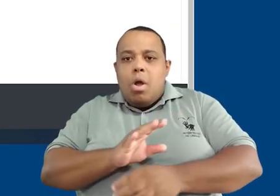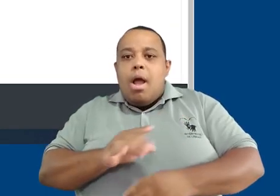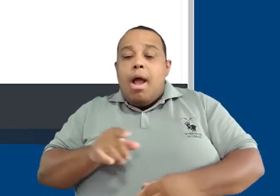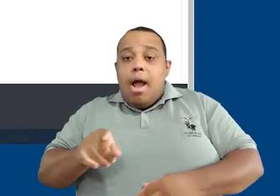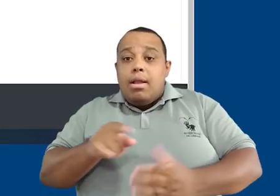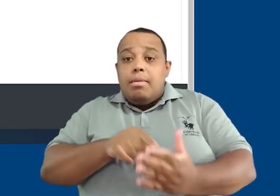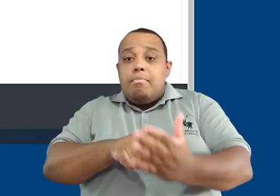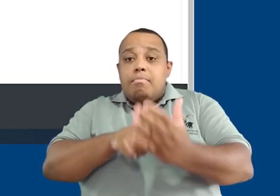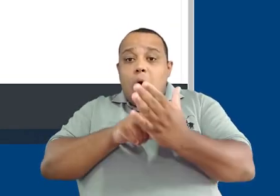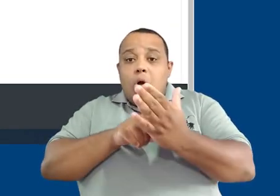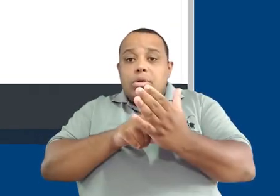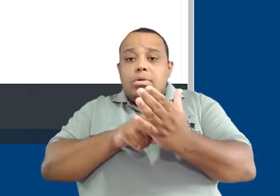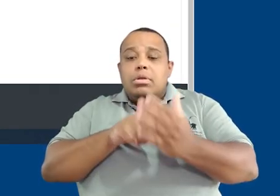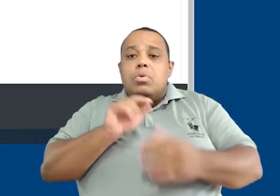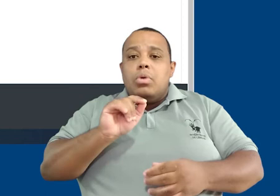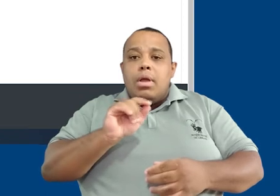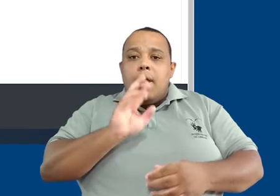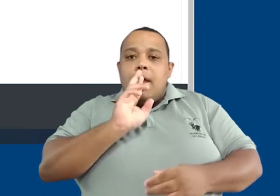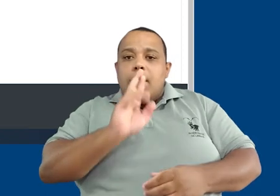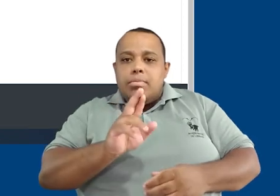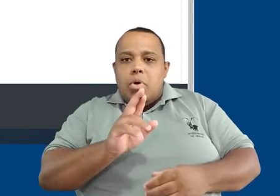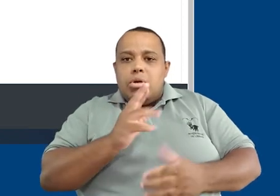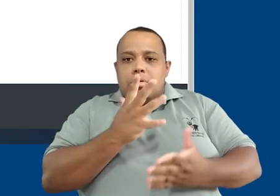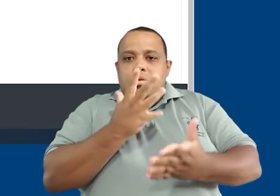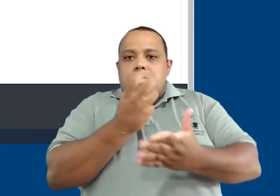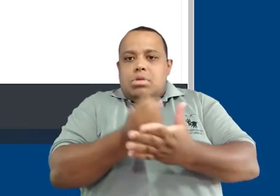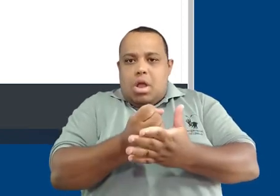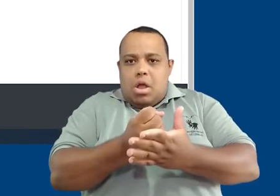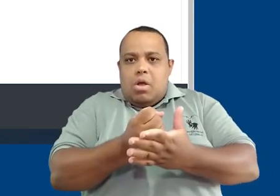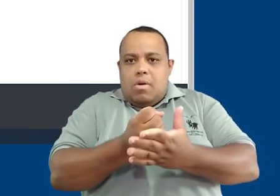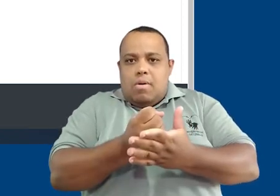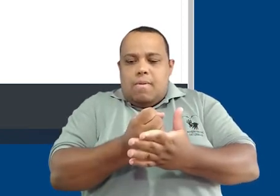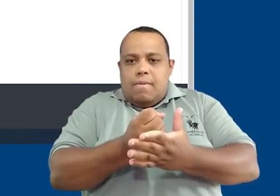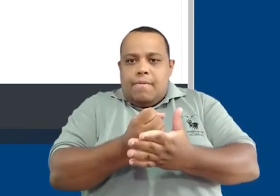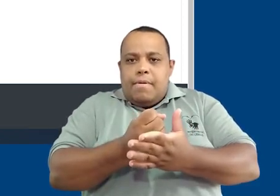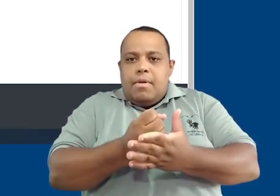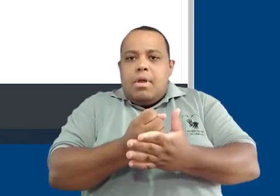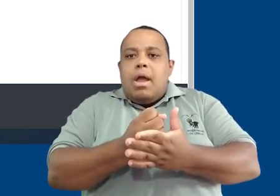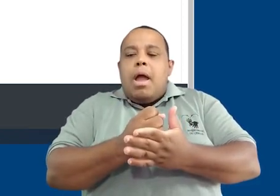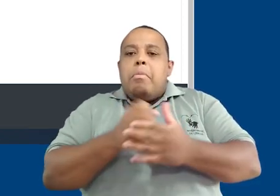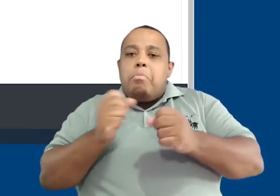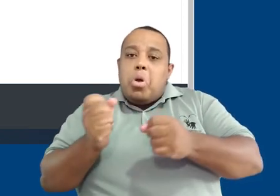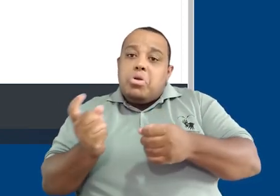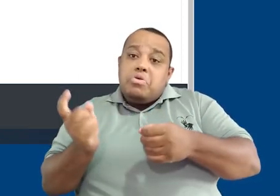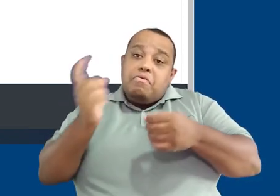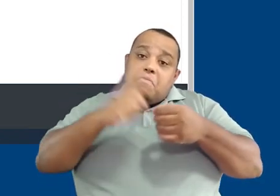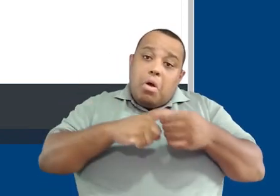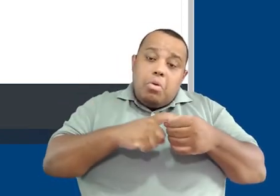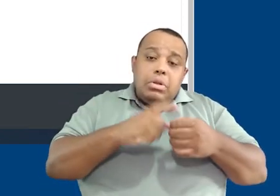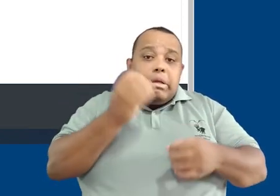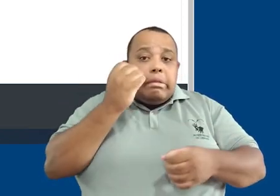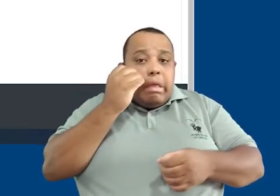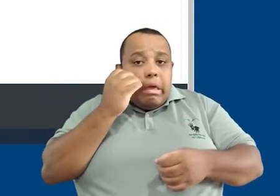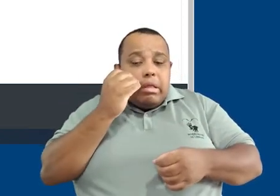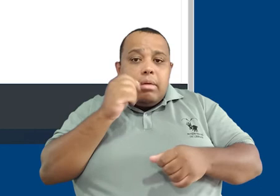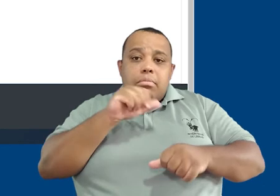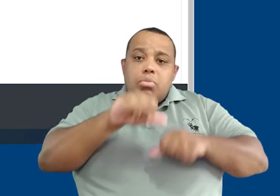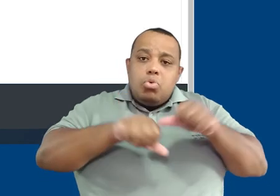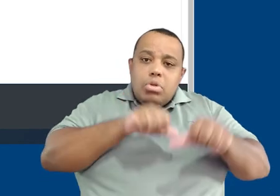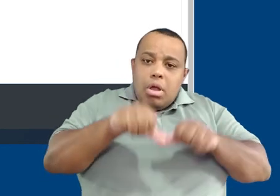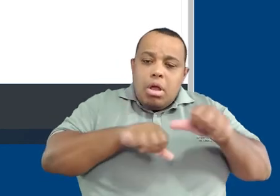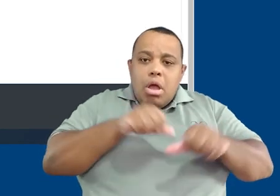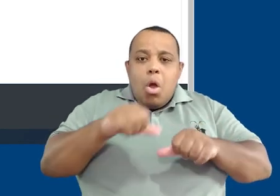Tenho todas as minhas respostas salvas. Eu posso retomar a tentativa, dependendo das